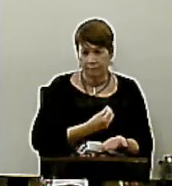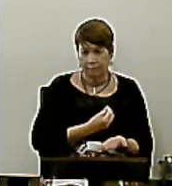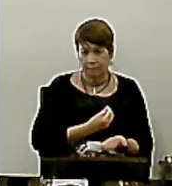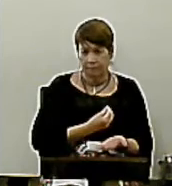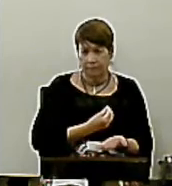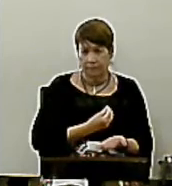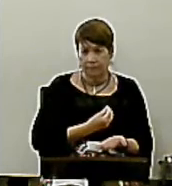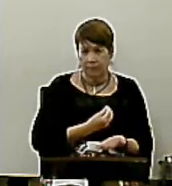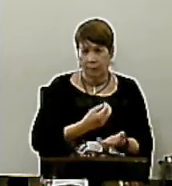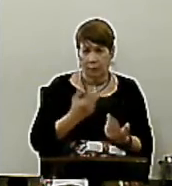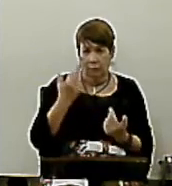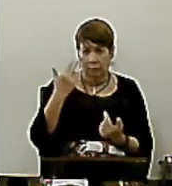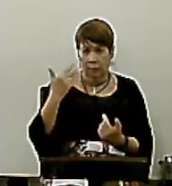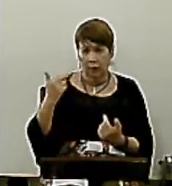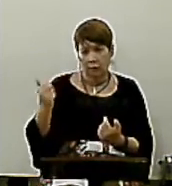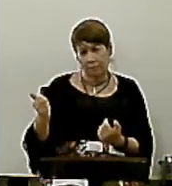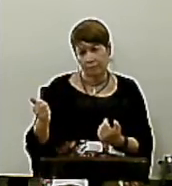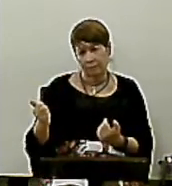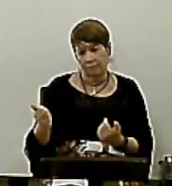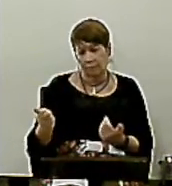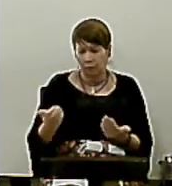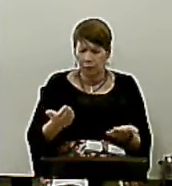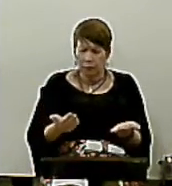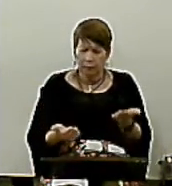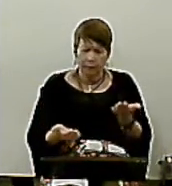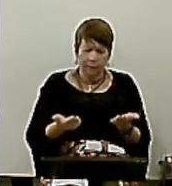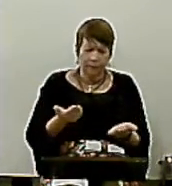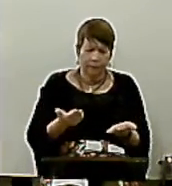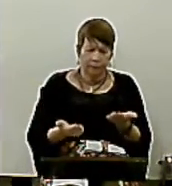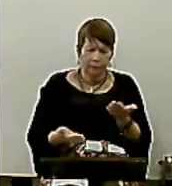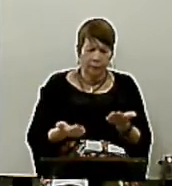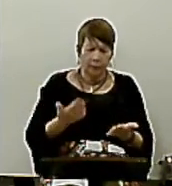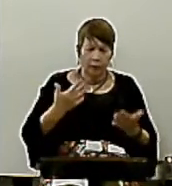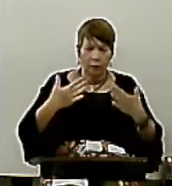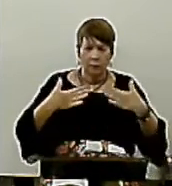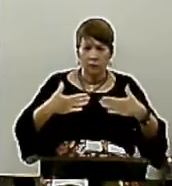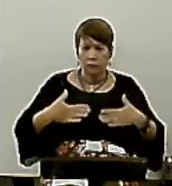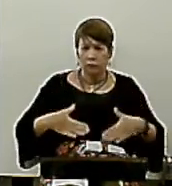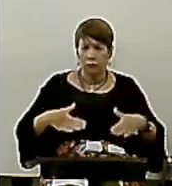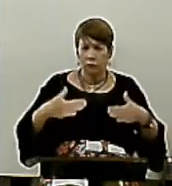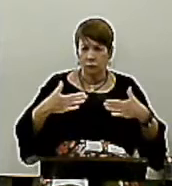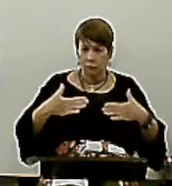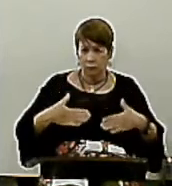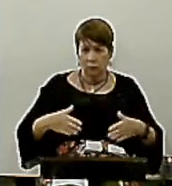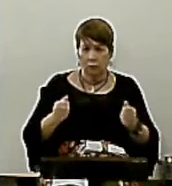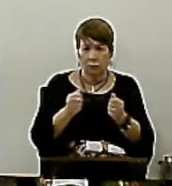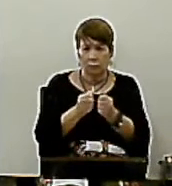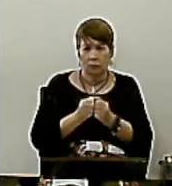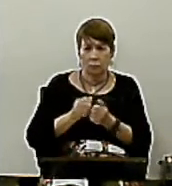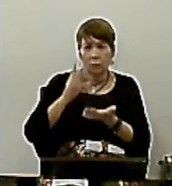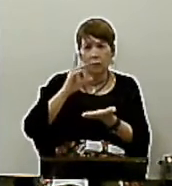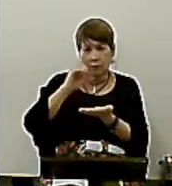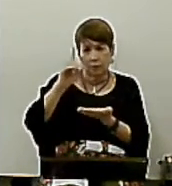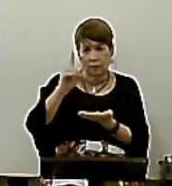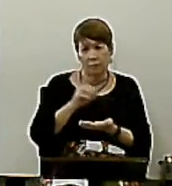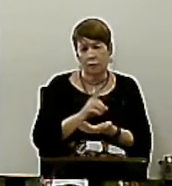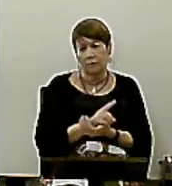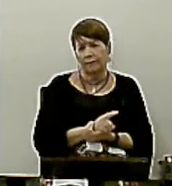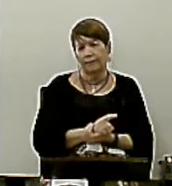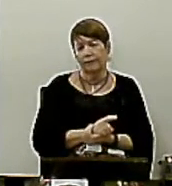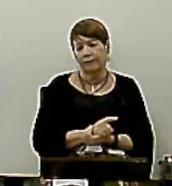Moderada Equilibrada Serena Na presença De Deus E das pessoas